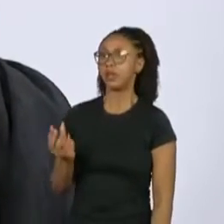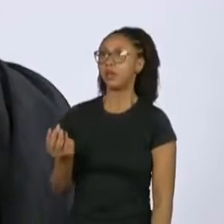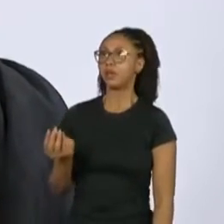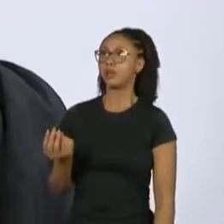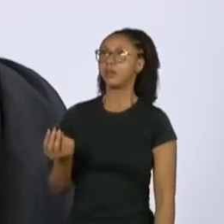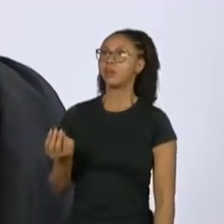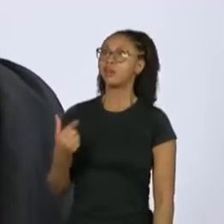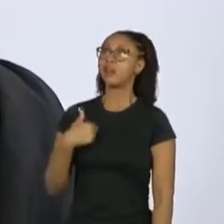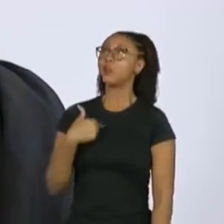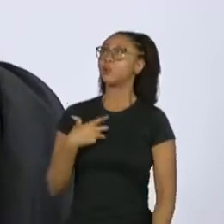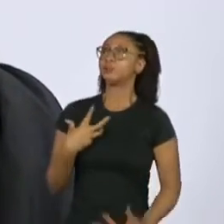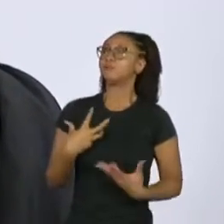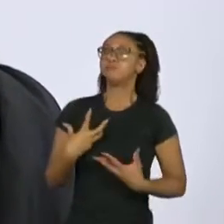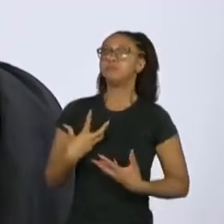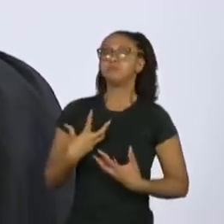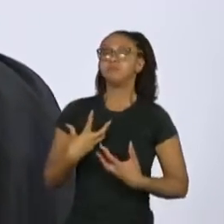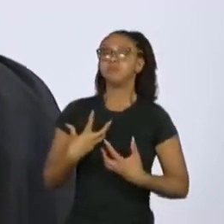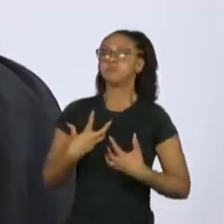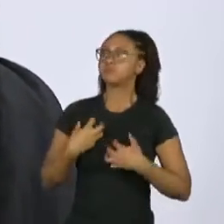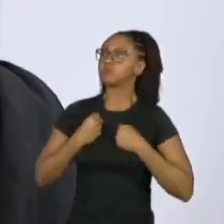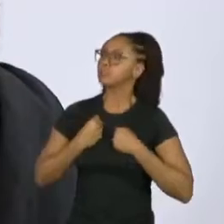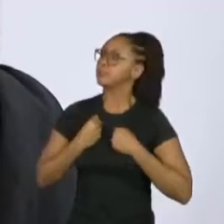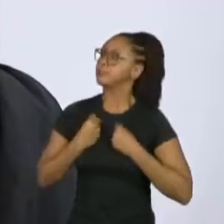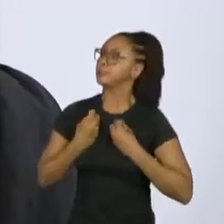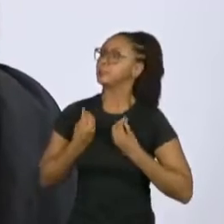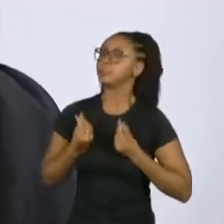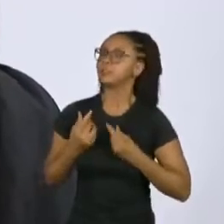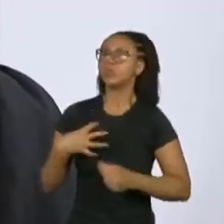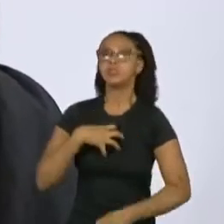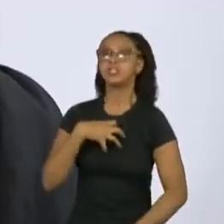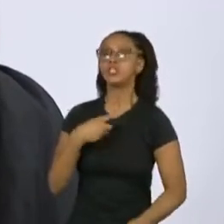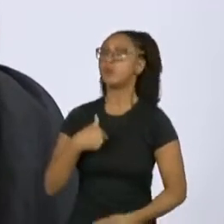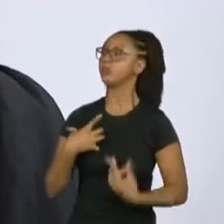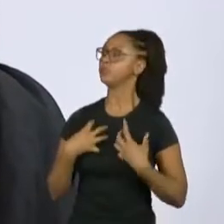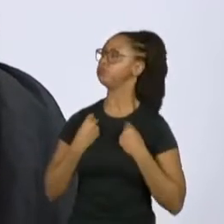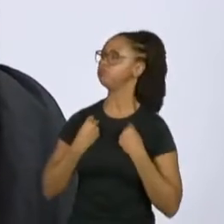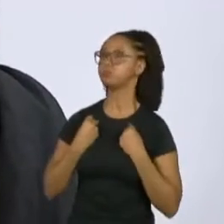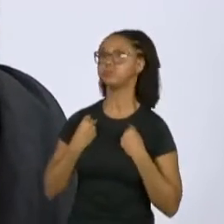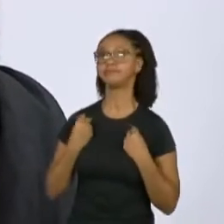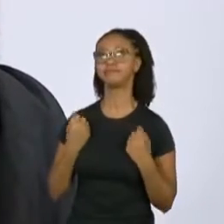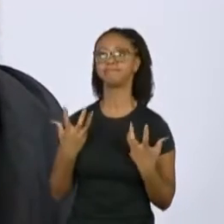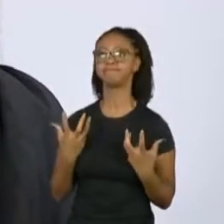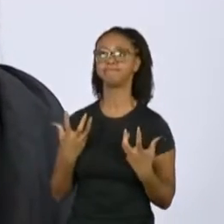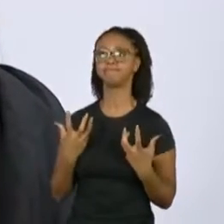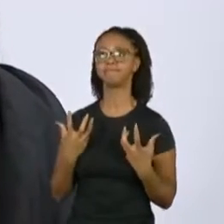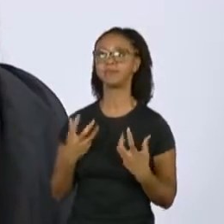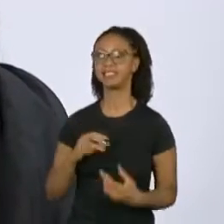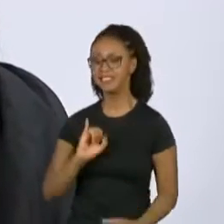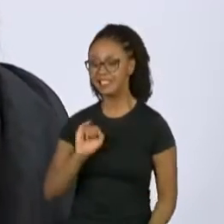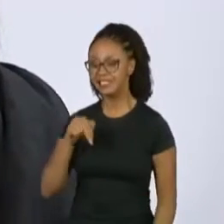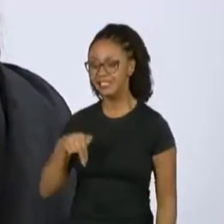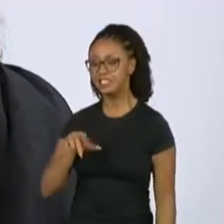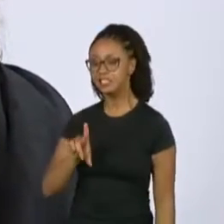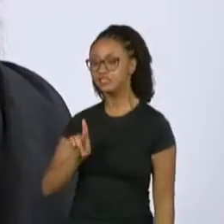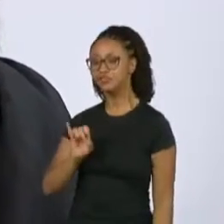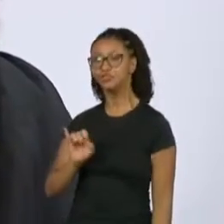Eu fico indignada. É o único sentimento que eu sinto. Indignação. E